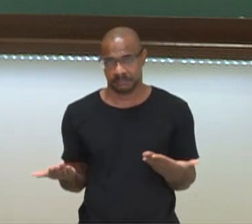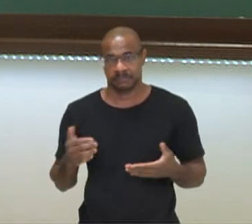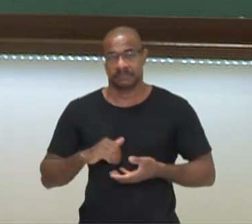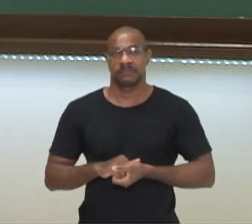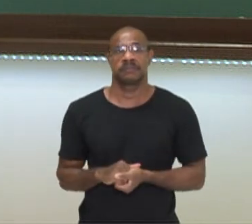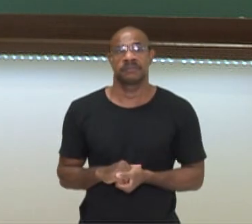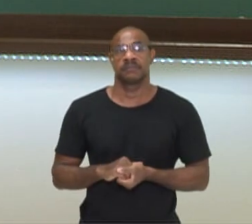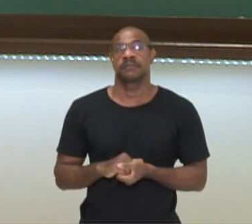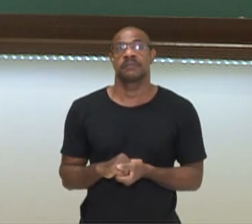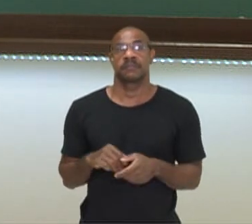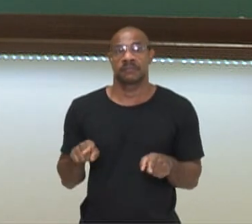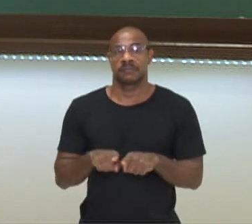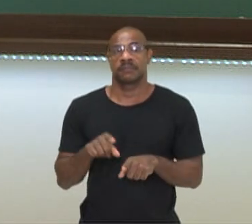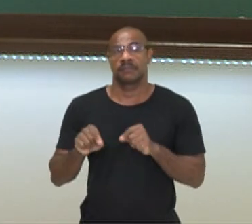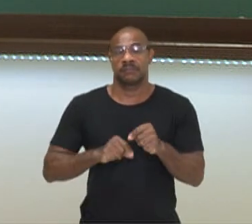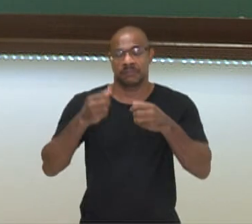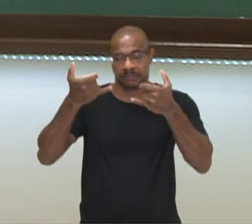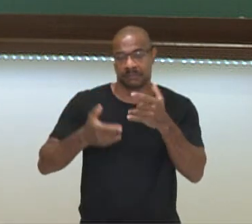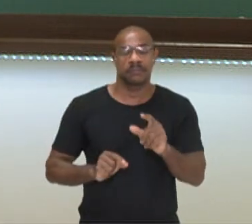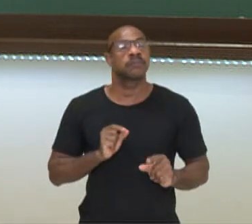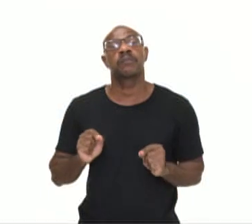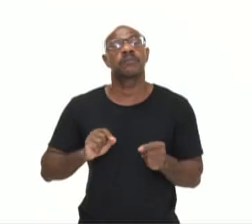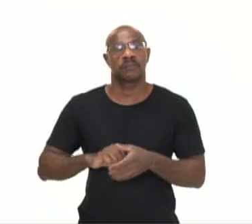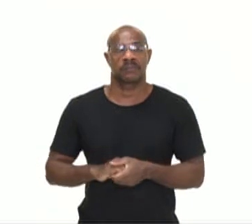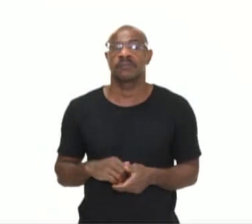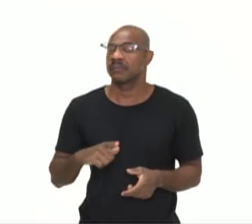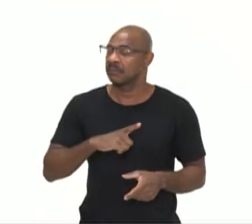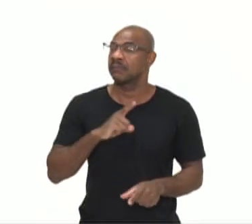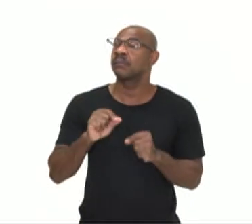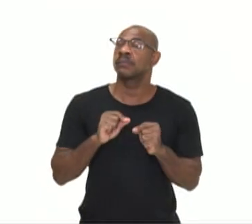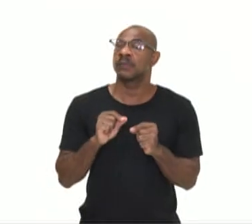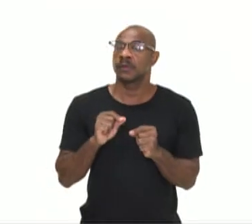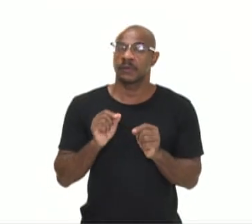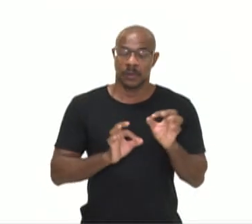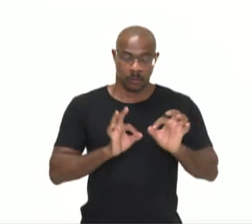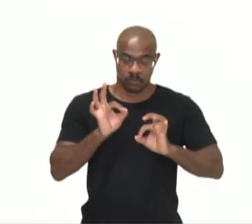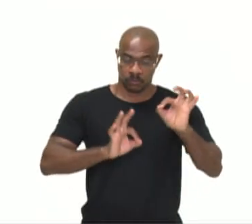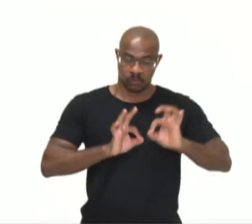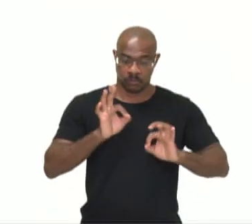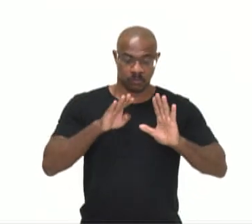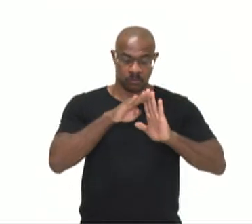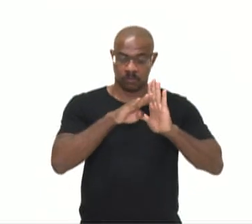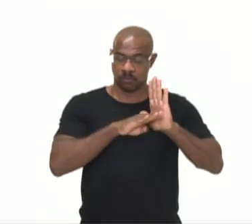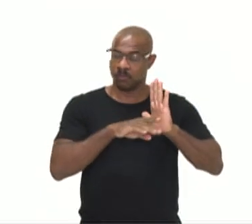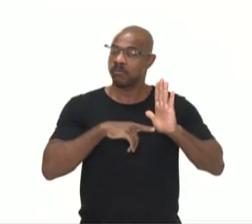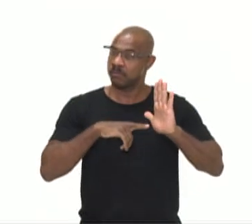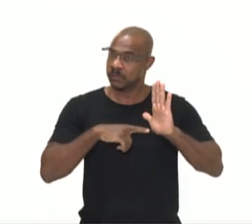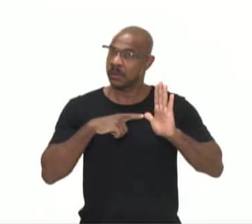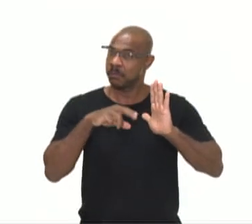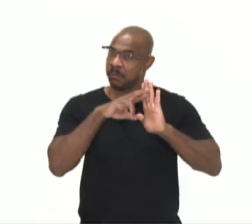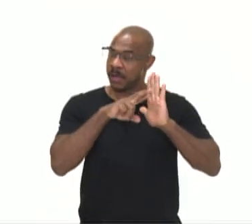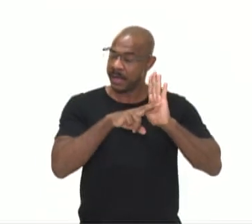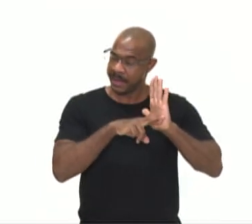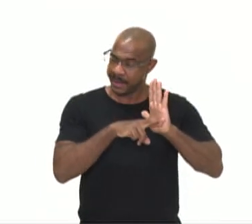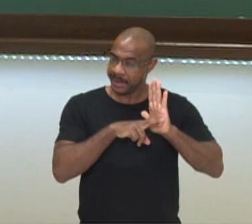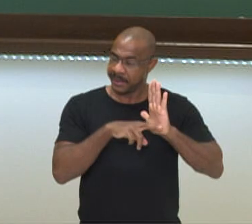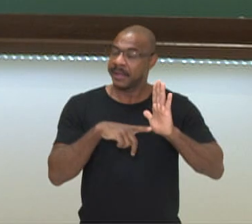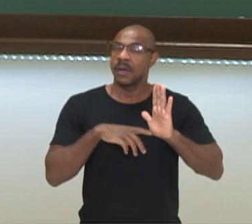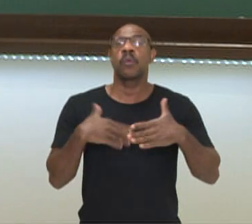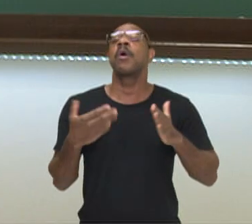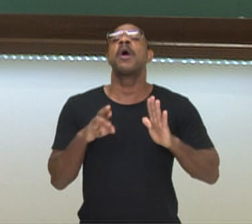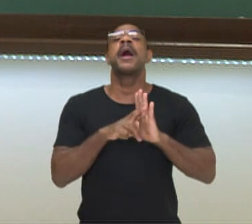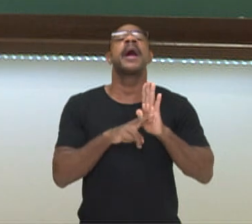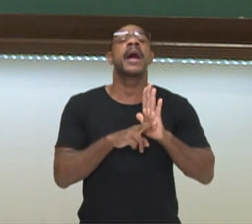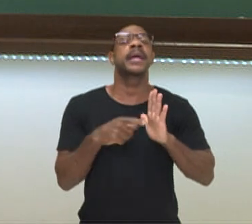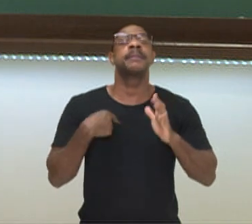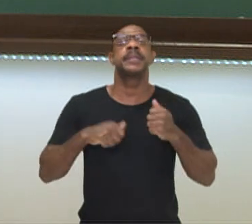Mas a gente também estava conversando aqui que existe uma ordem. Existe uma ordem? Existe. qual a ordem que